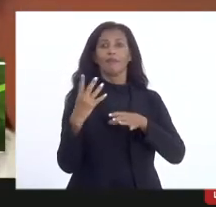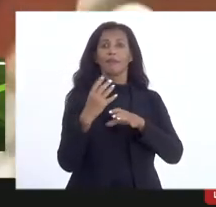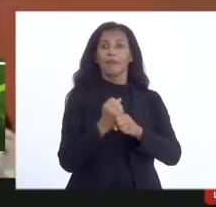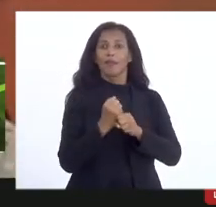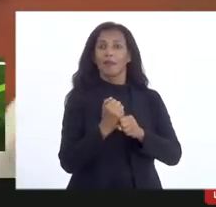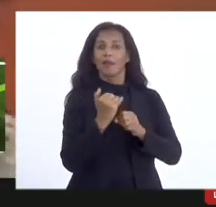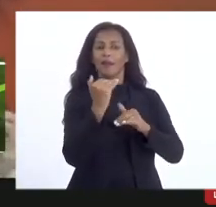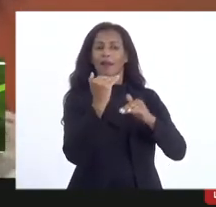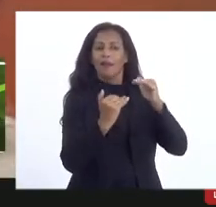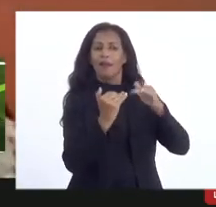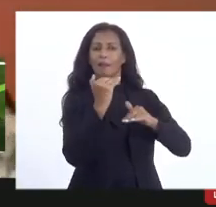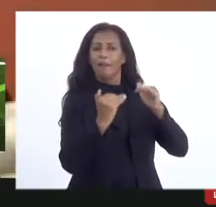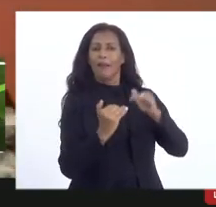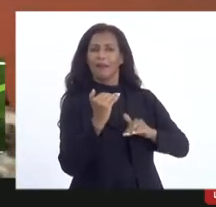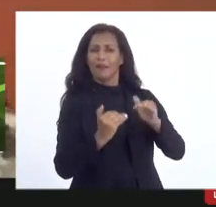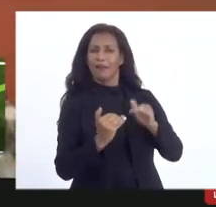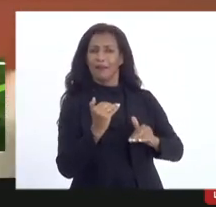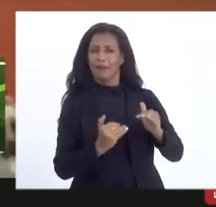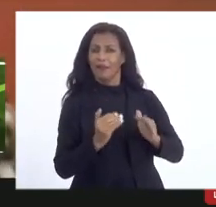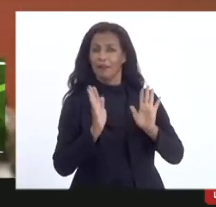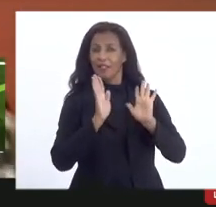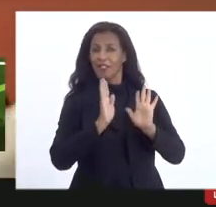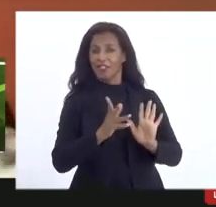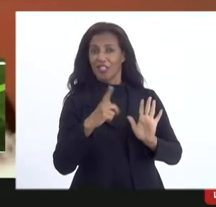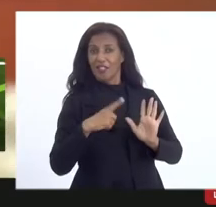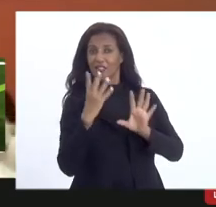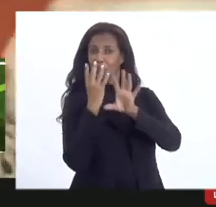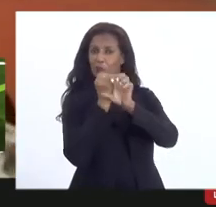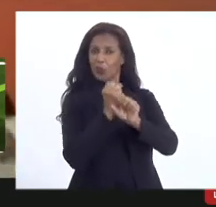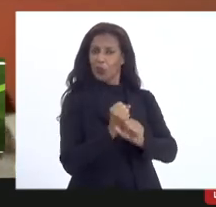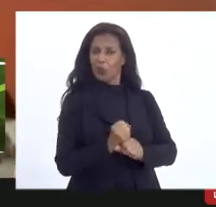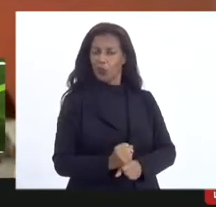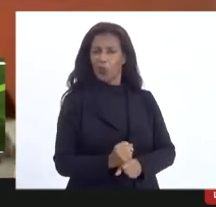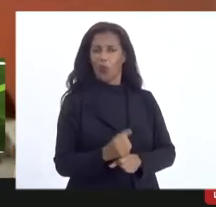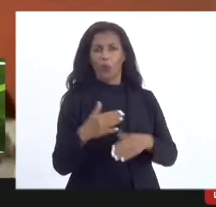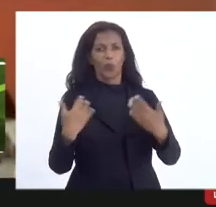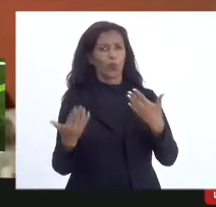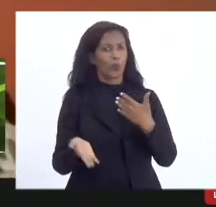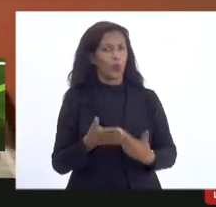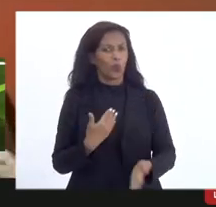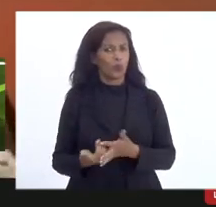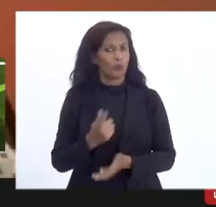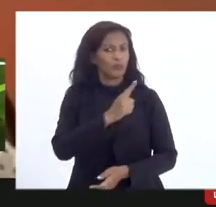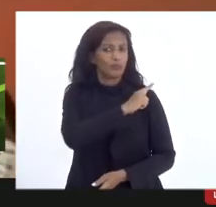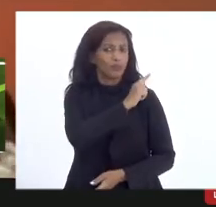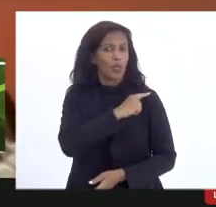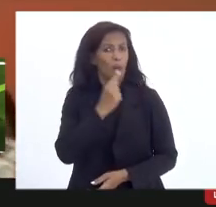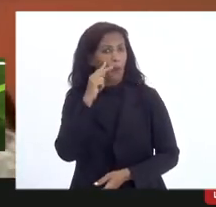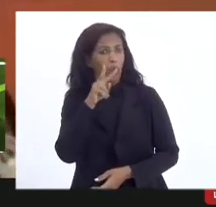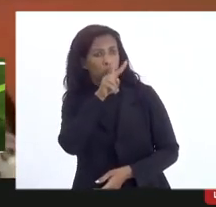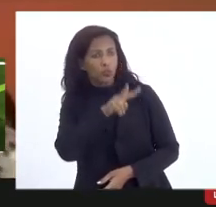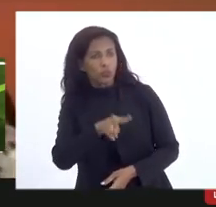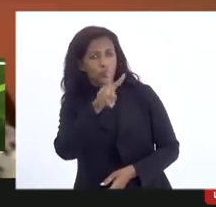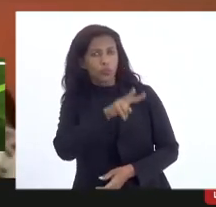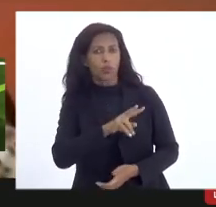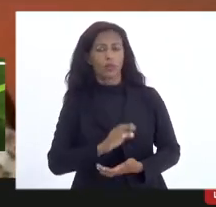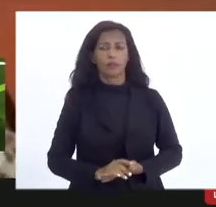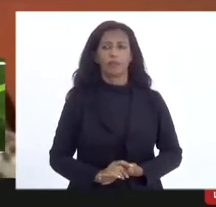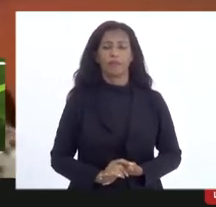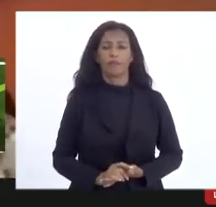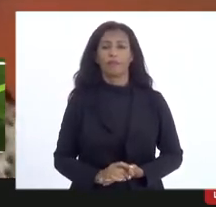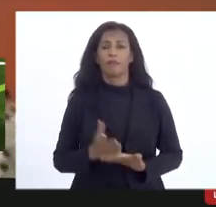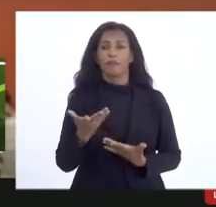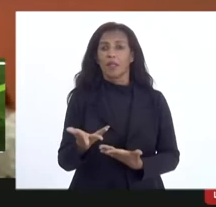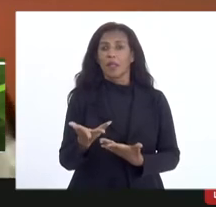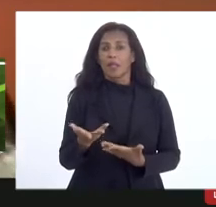contas ela está sendo feita paralelo ela já está sendo feita qualquer gestor público pode olhar a burocratização